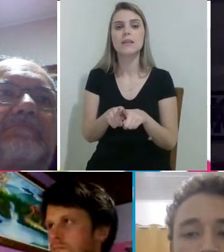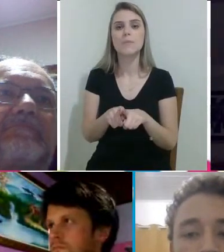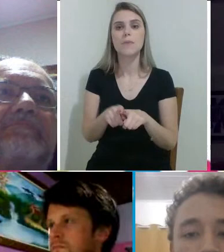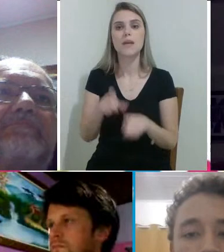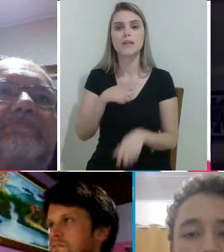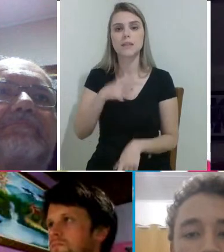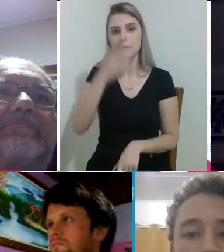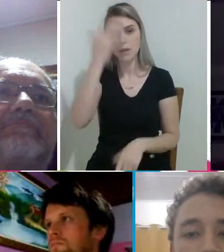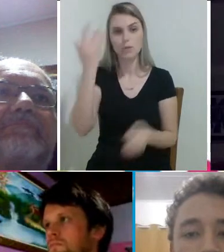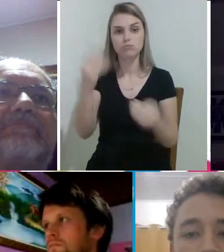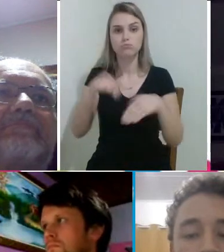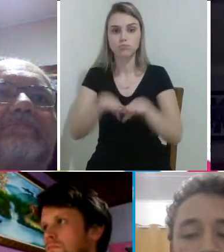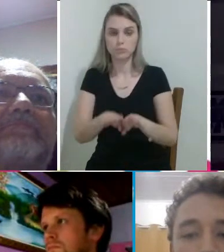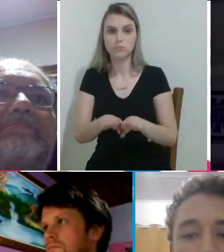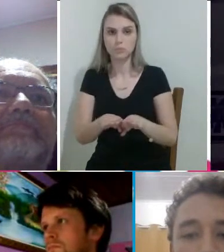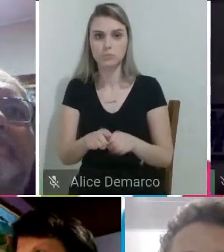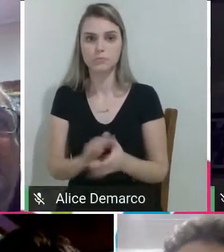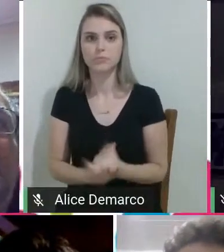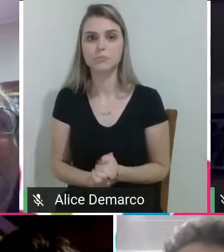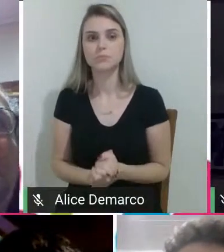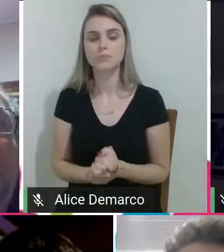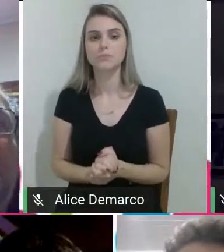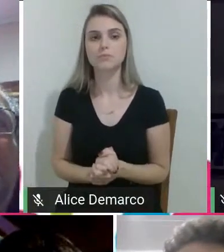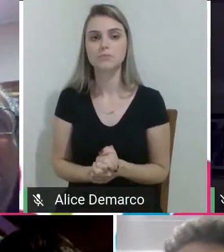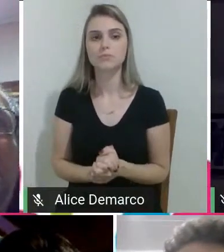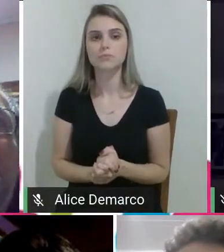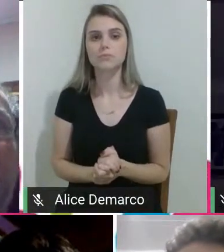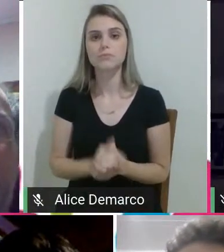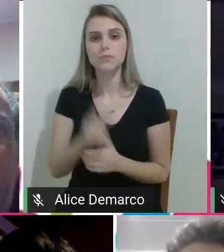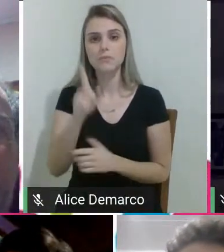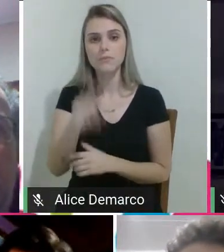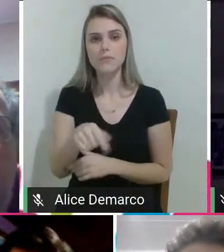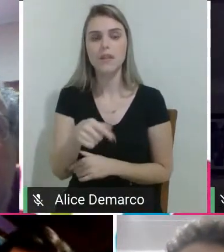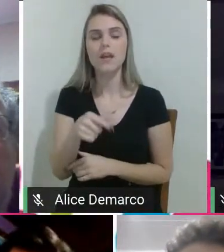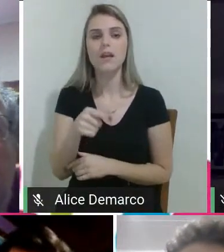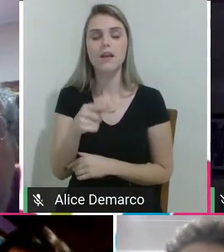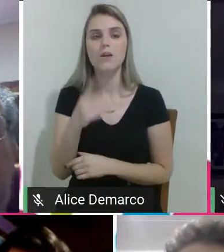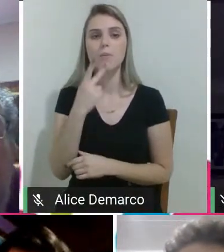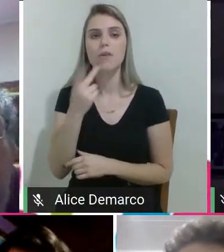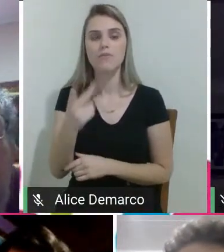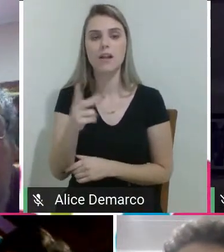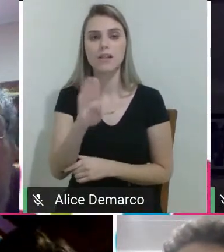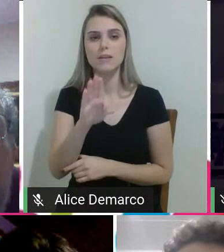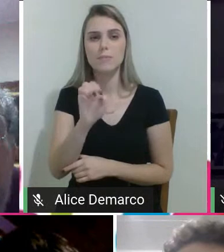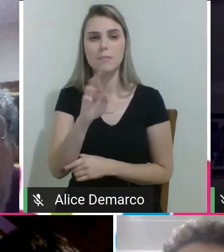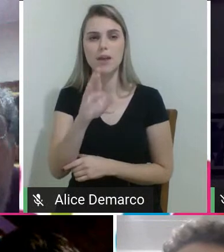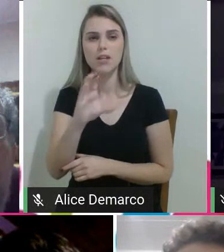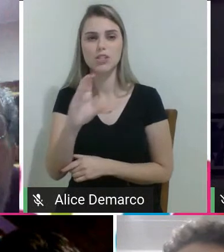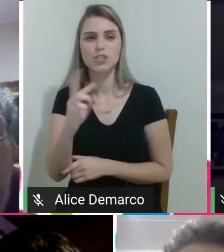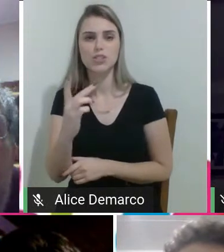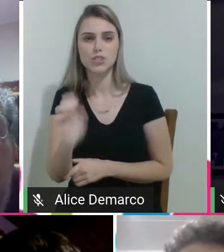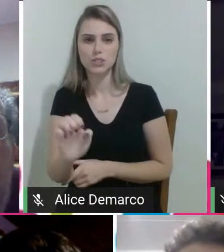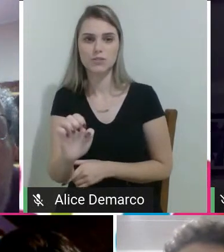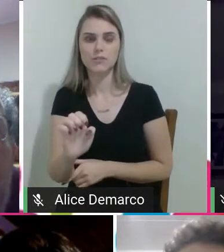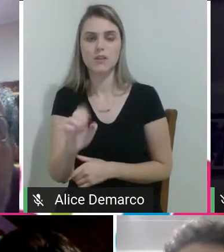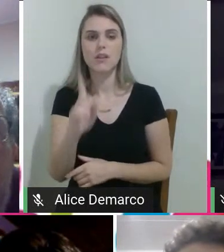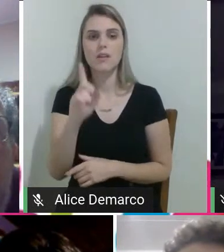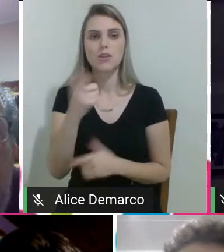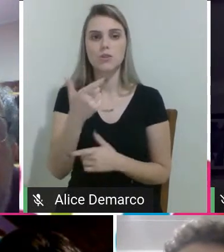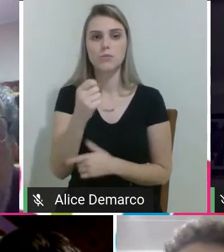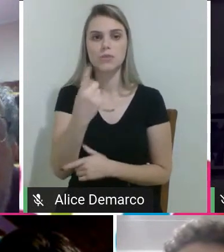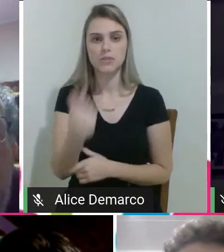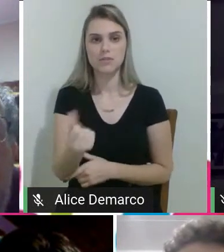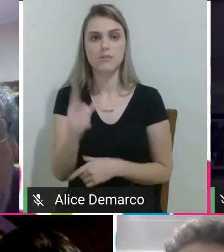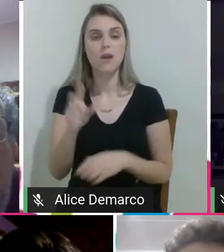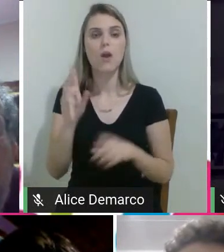essa é uma citação de Berch e Tonoli, de 2006, e é sobre isso que nós vamos discutir hoje.